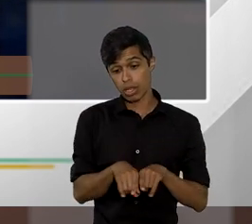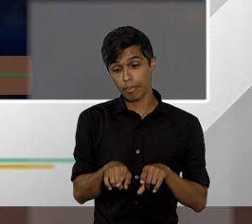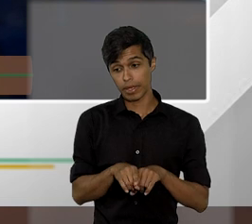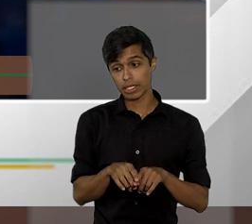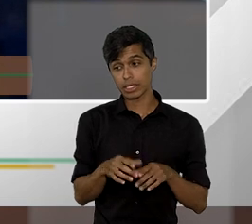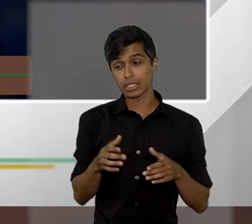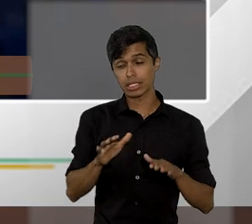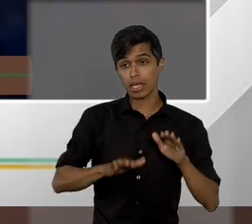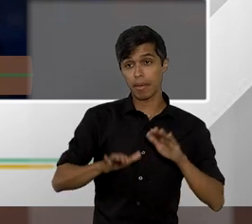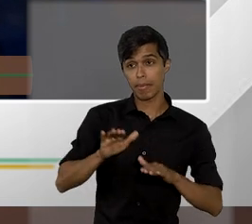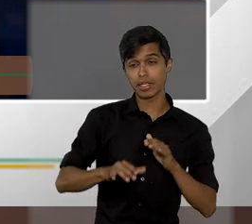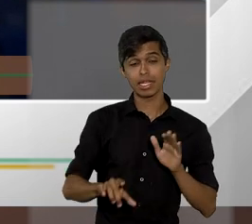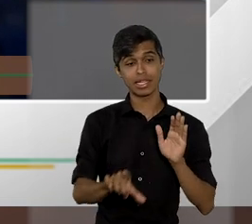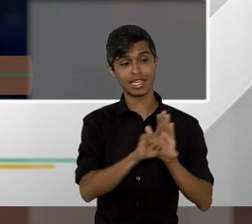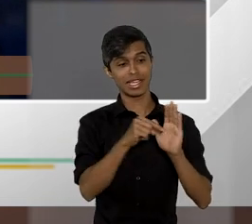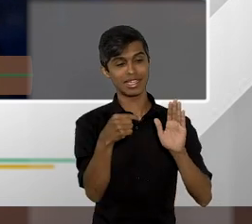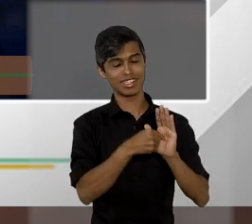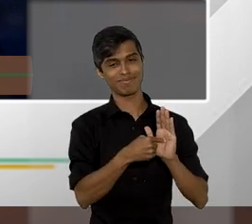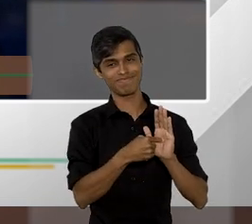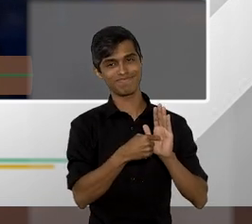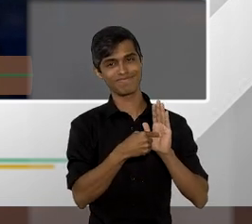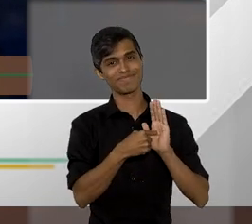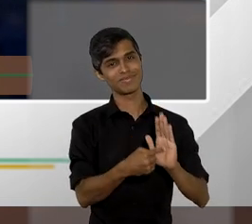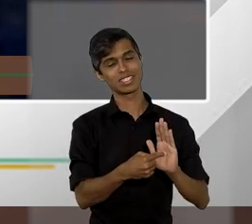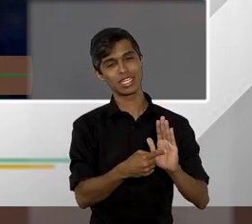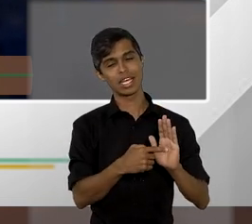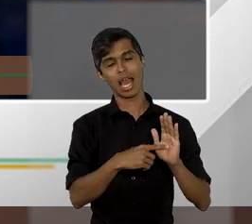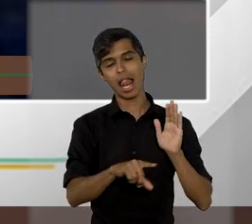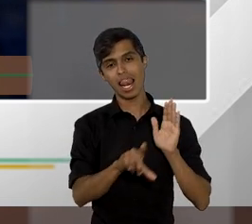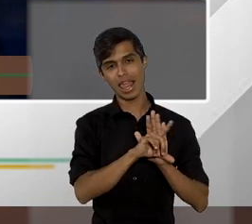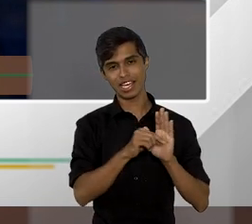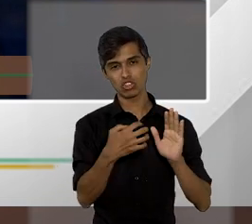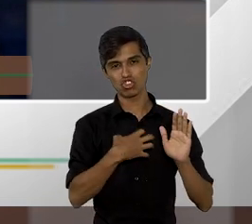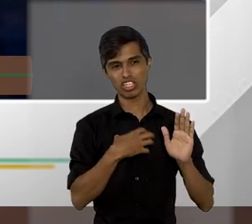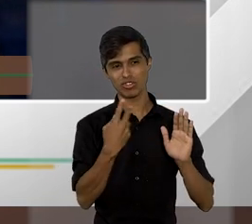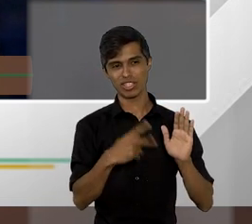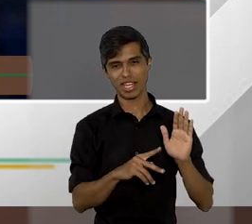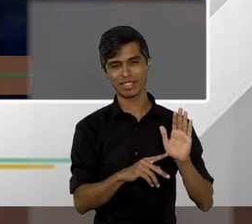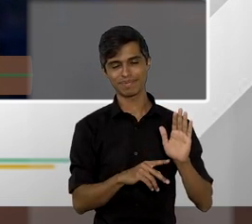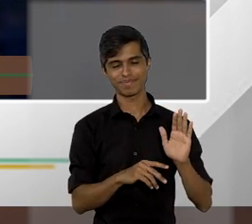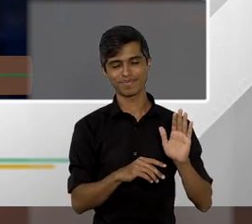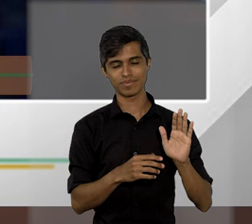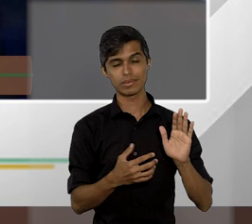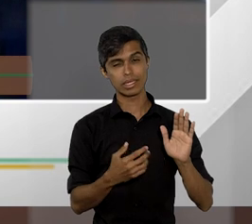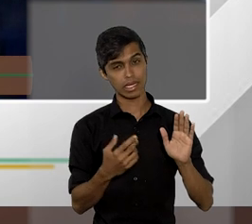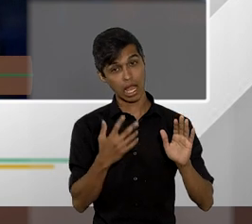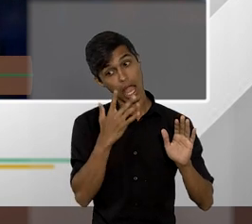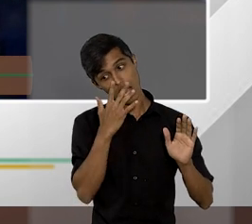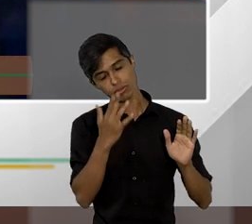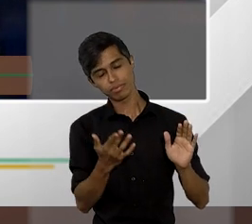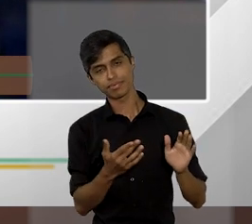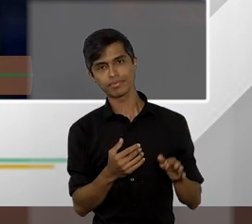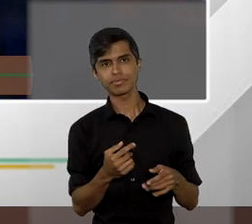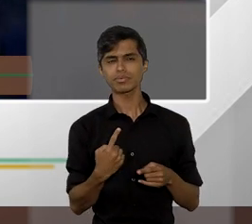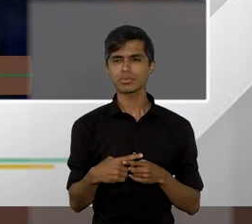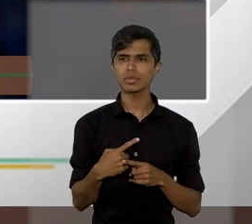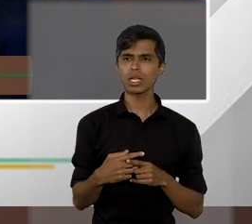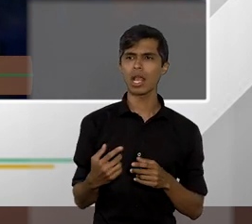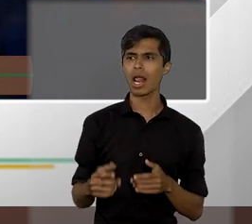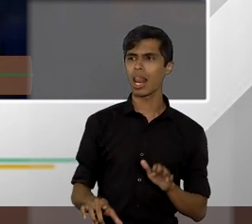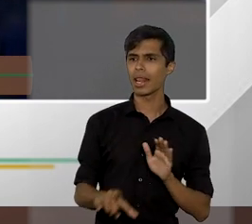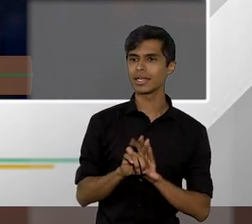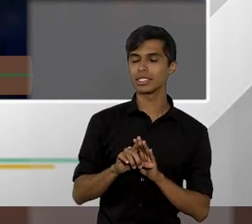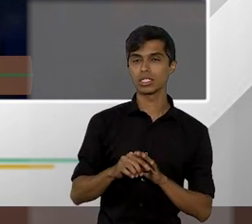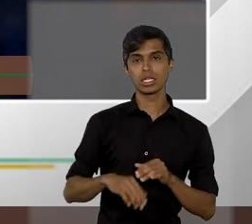dependerá um pouco da lei regulamentadora dos termos dessa lei me parece quer dizer a lei o